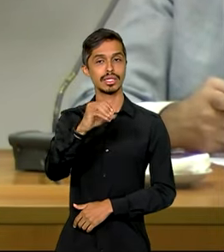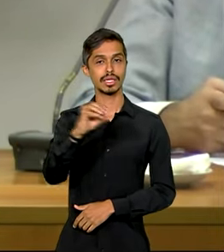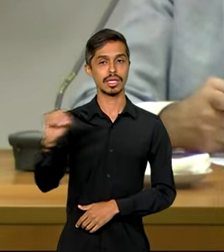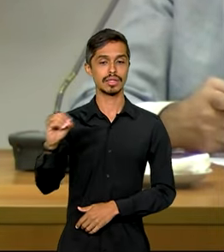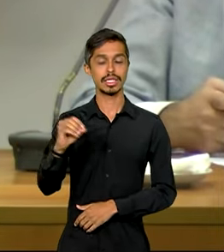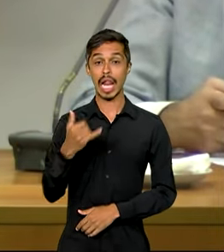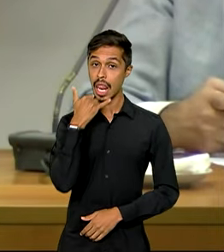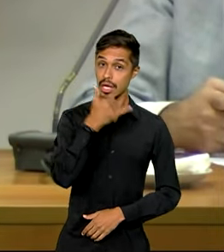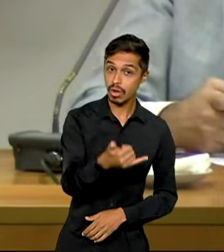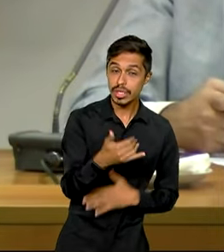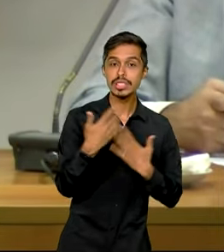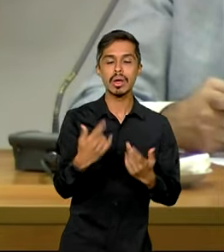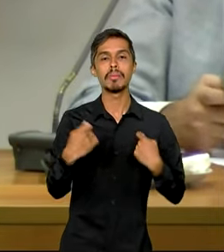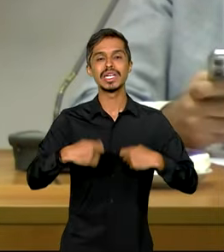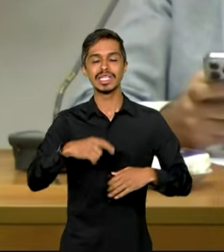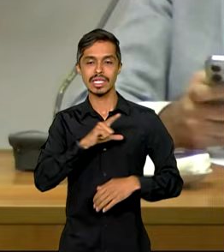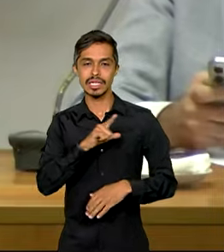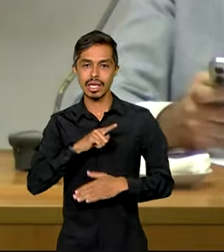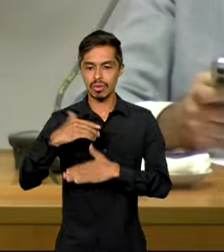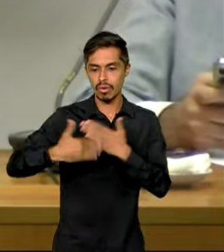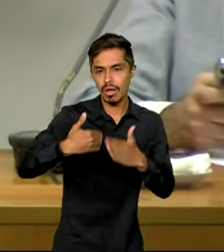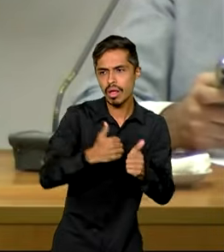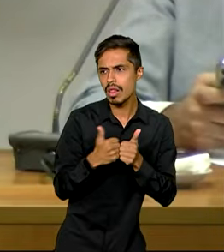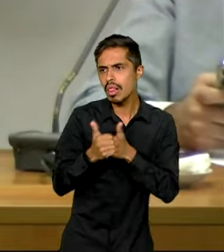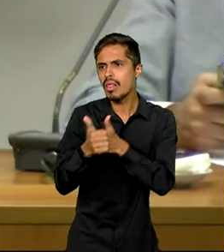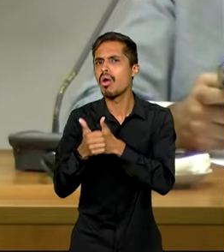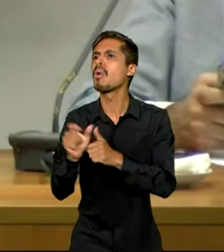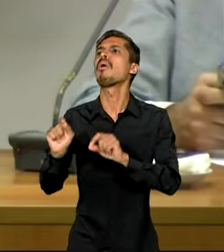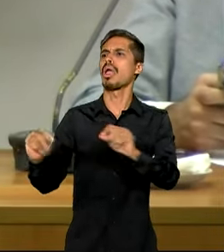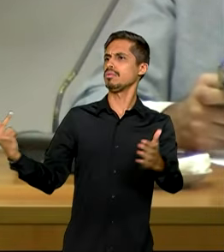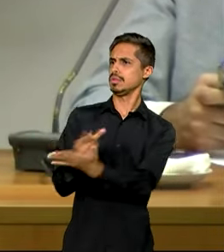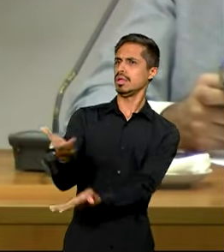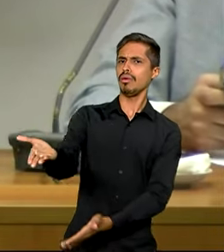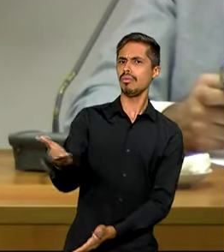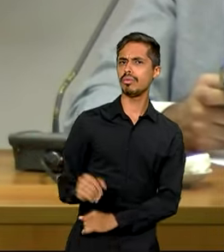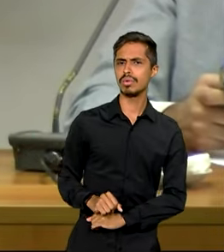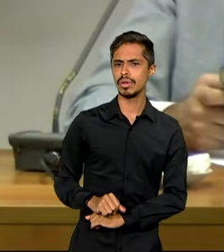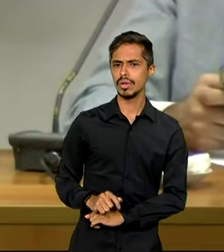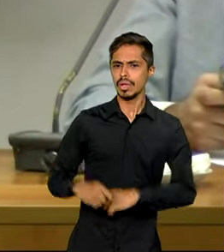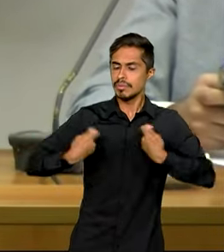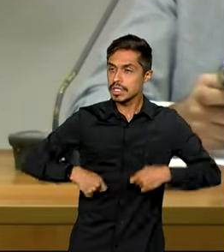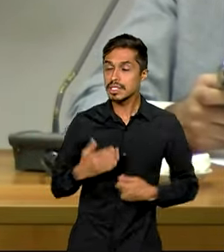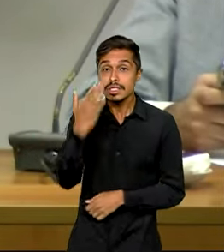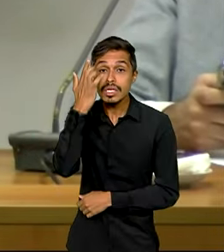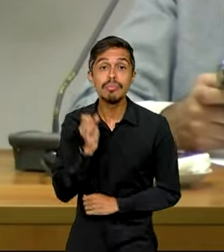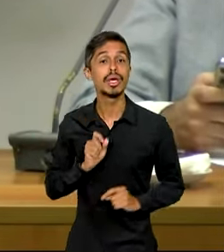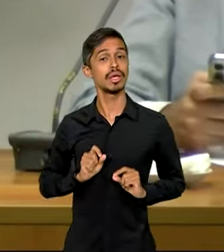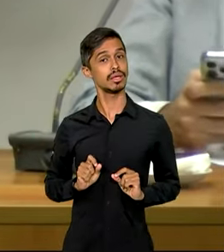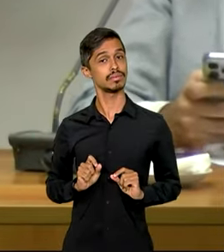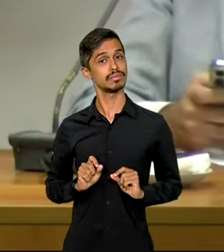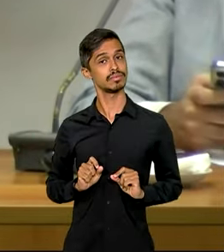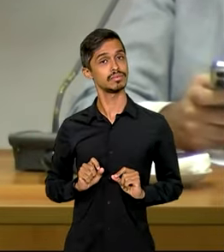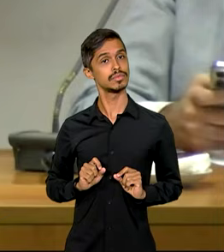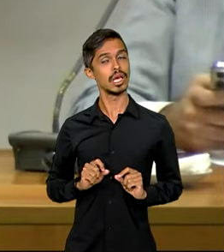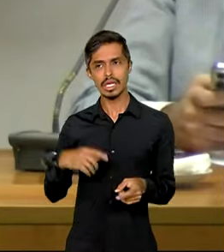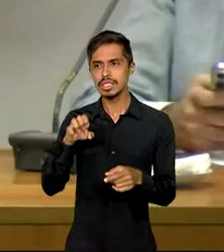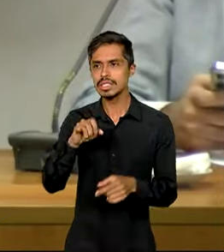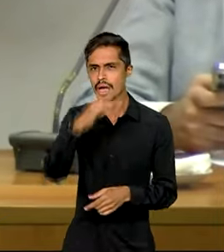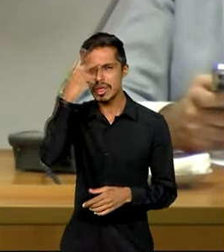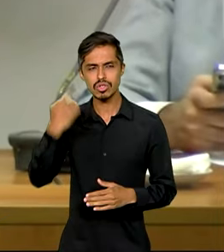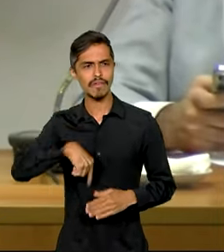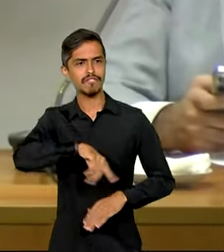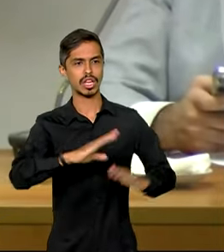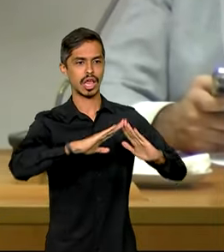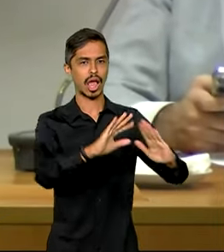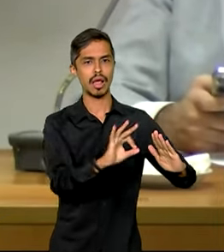Tal. Tem que ter uma trilha de acompanhamento, temos que saber o que aconteceu. Tem que saber no final dos... O que aconteceu? A pessoa foi na delegacia?